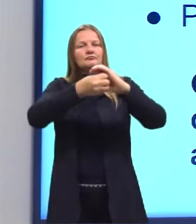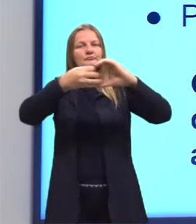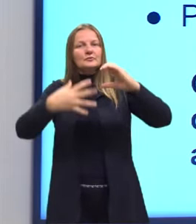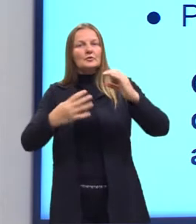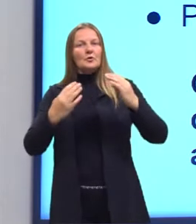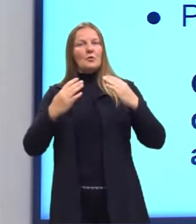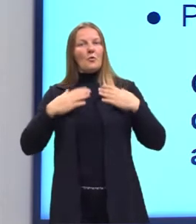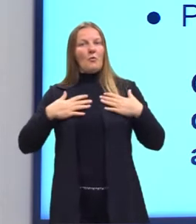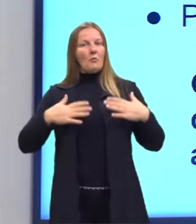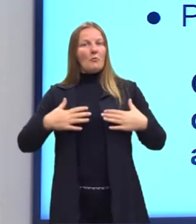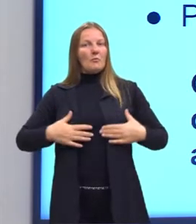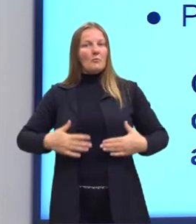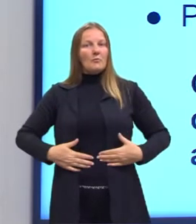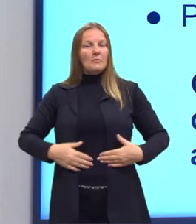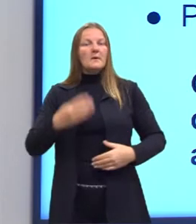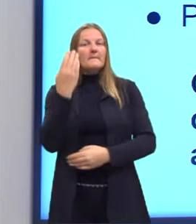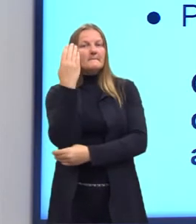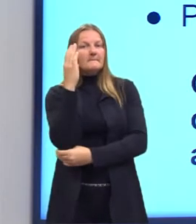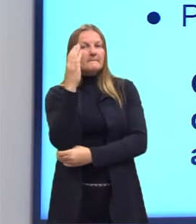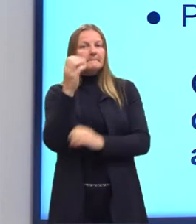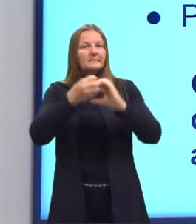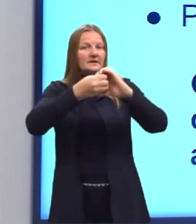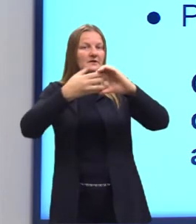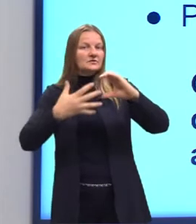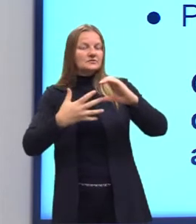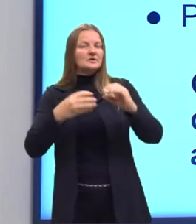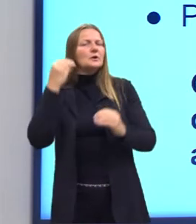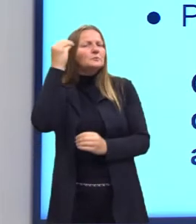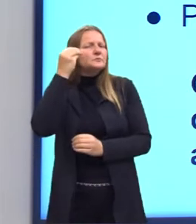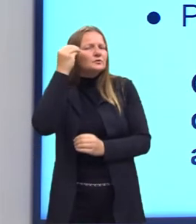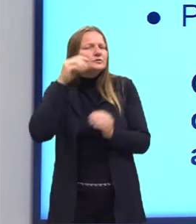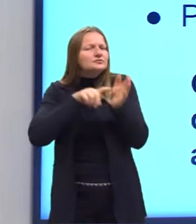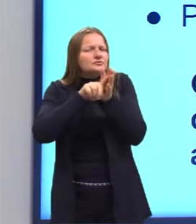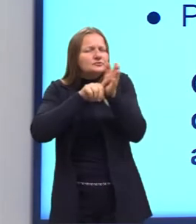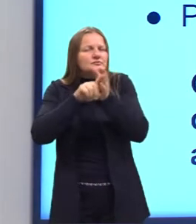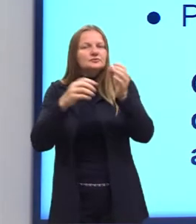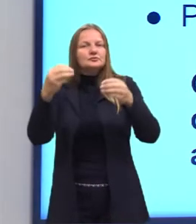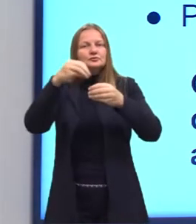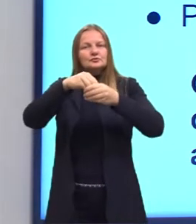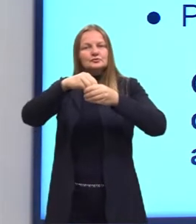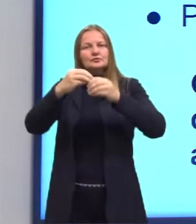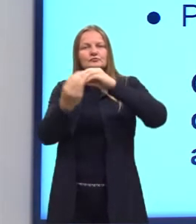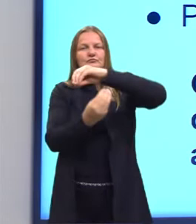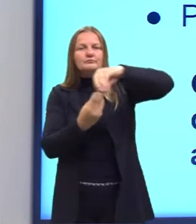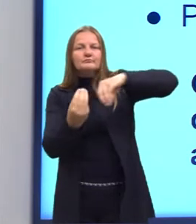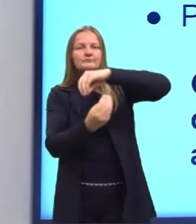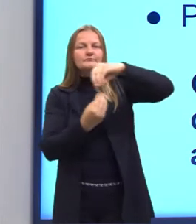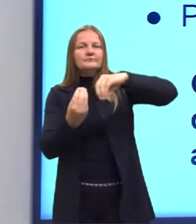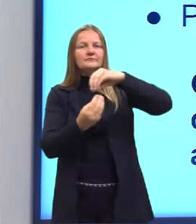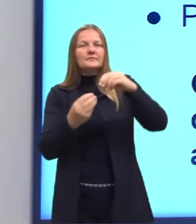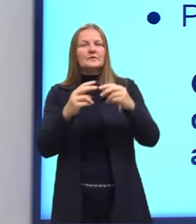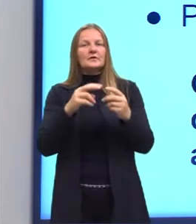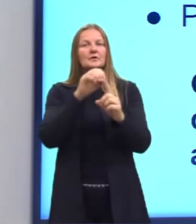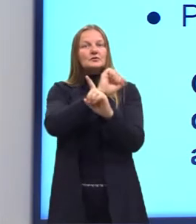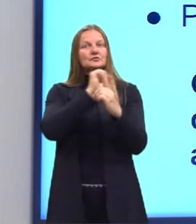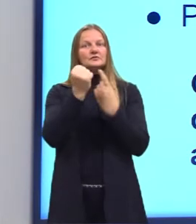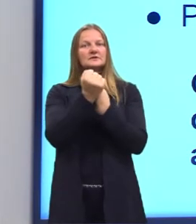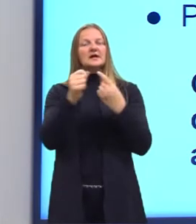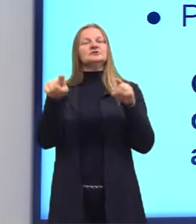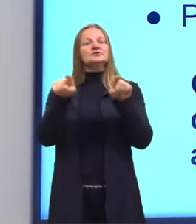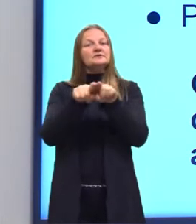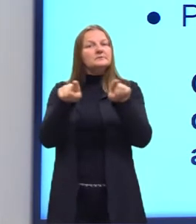biológicos do ser humano, com a psicologia, com essa análise psicológica e com a análise da sociedade.